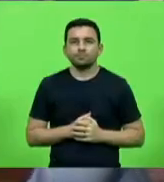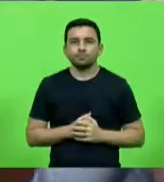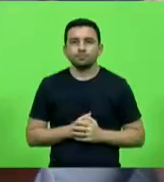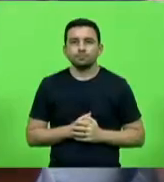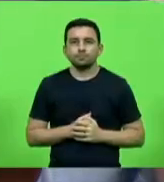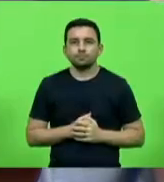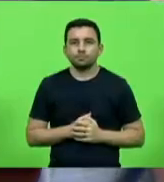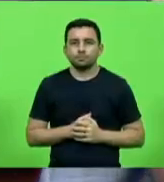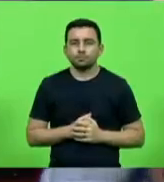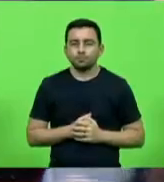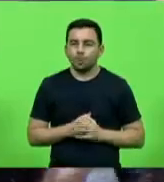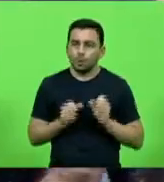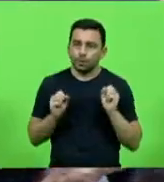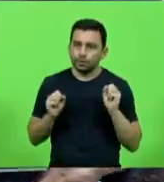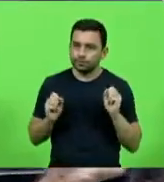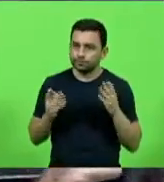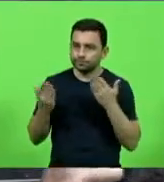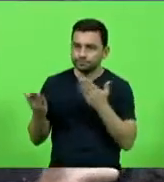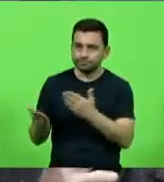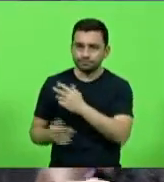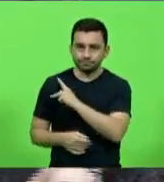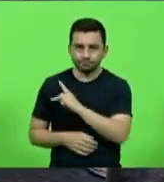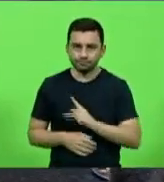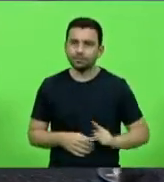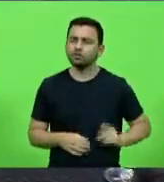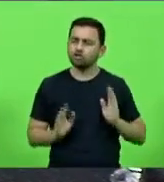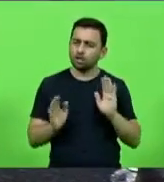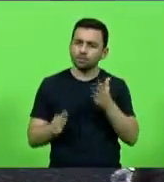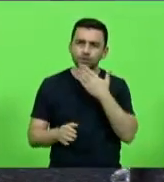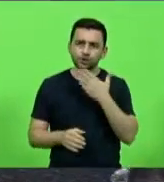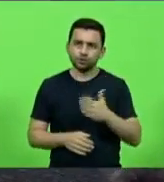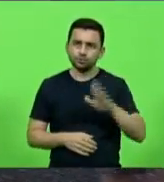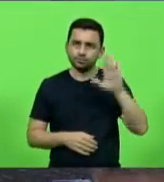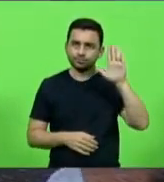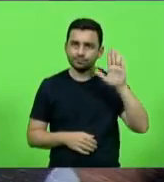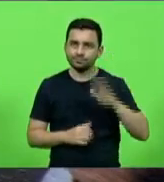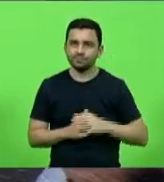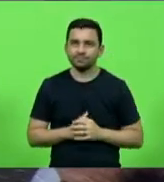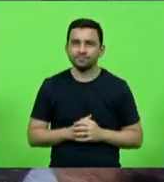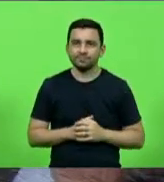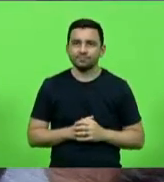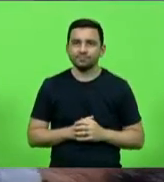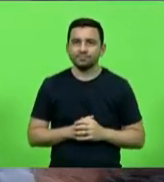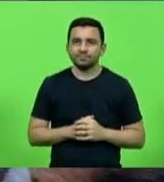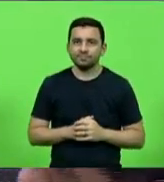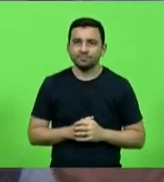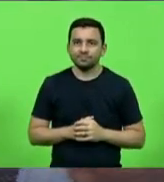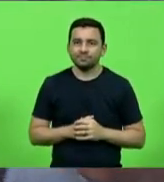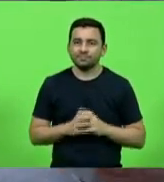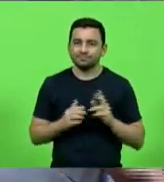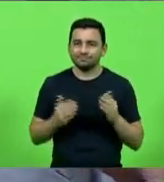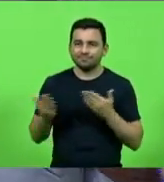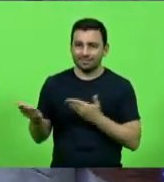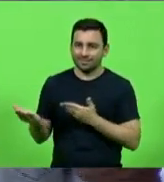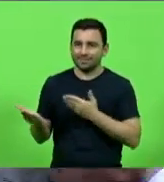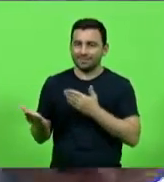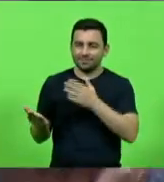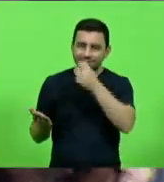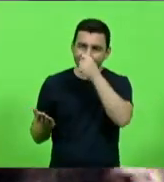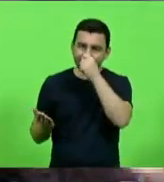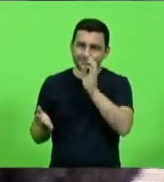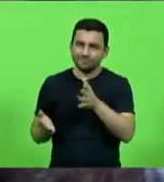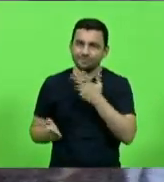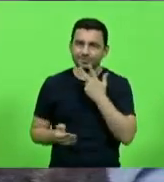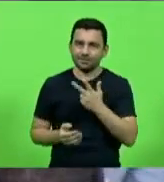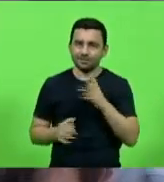Muito bem, senhor presidente. Tinha pedido pela ordem, mas talvez a máscara, como falou o nosso nobre deputado, companheiro João Amin, ela